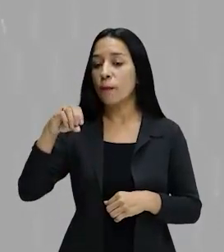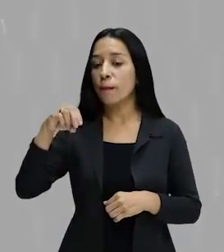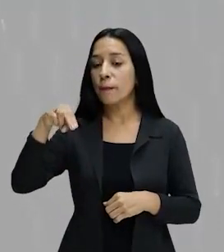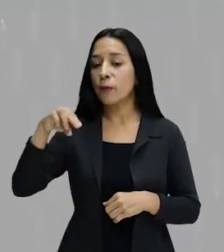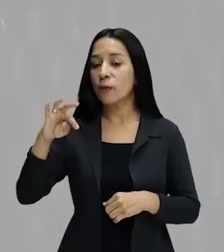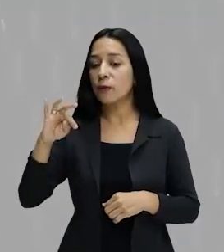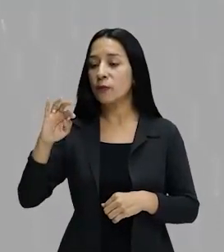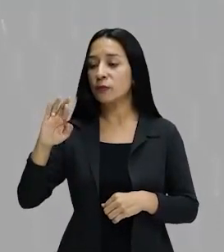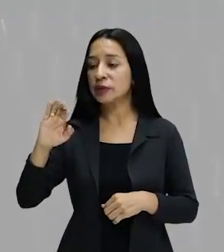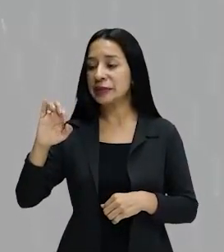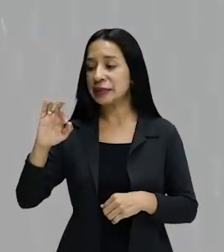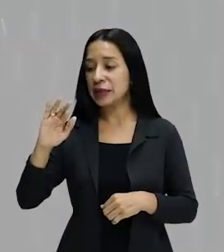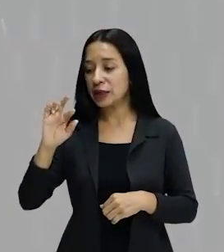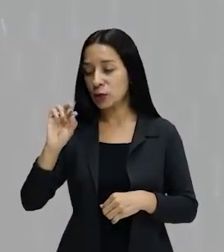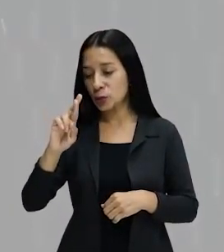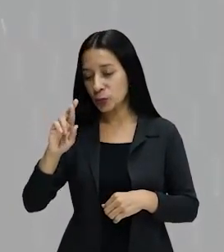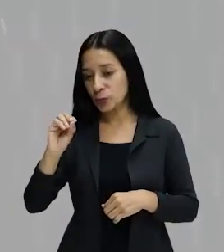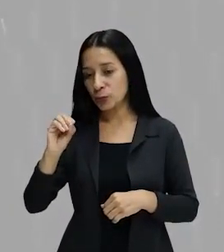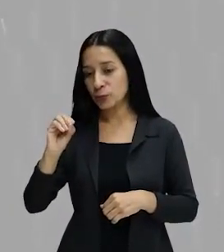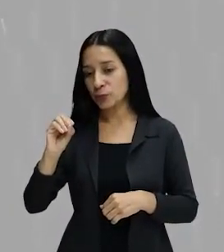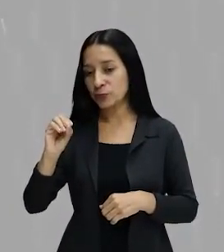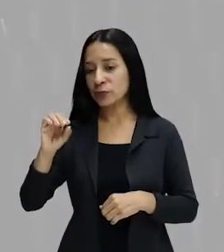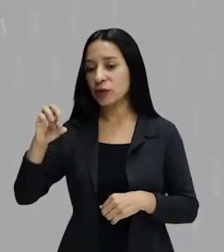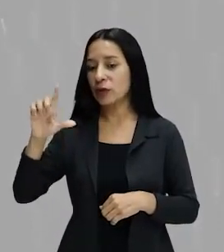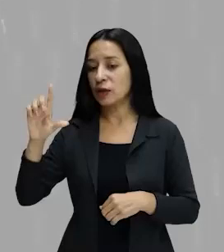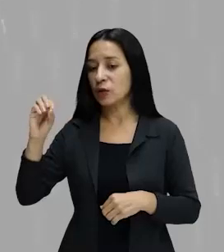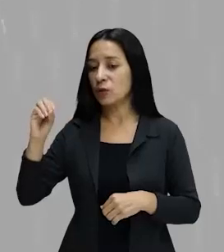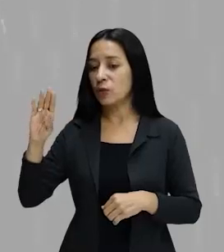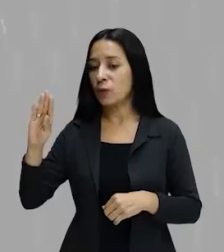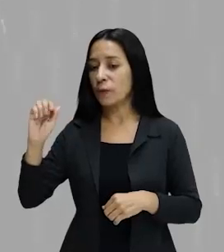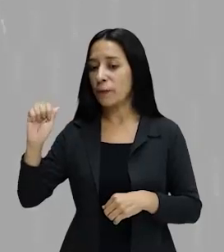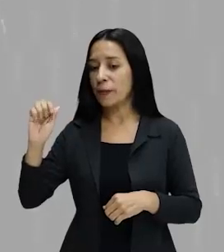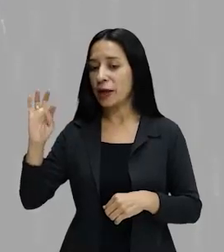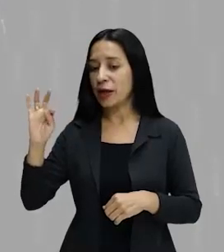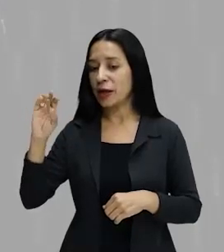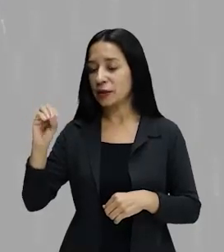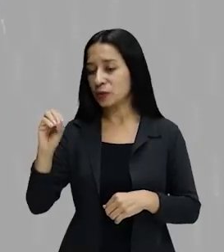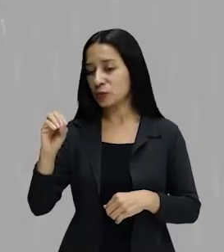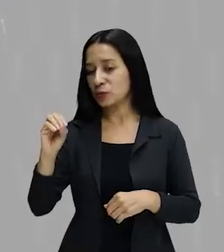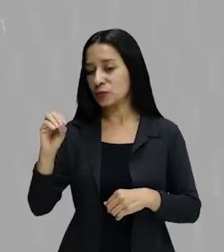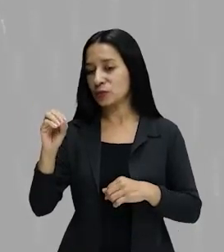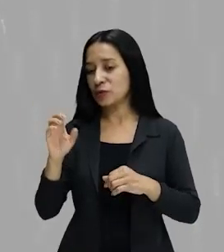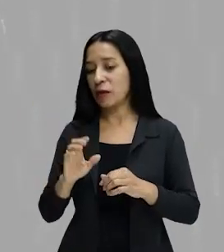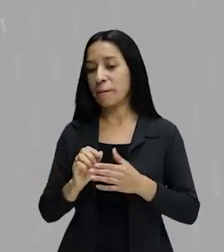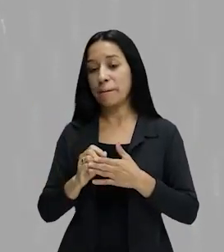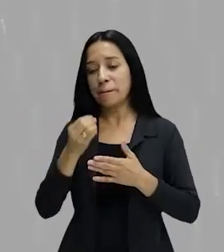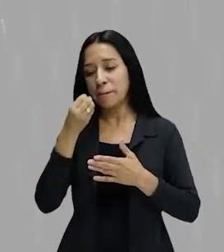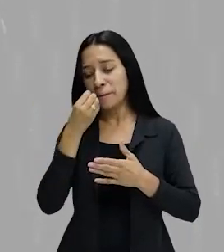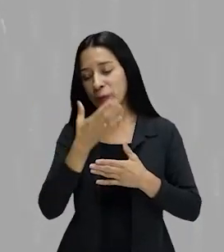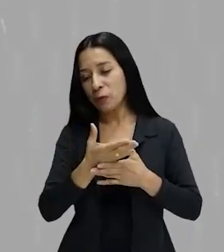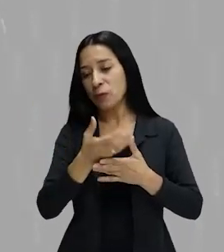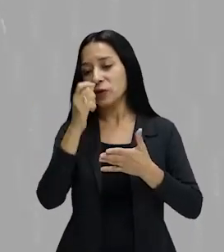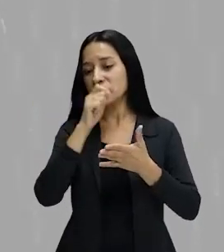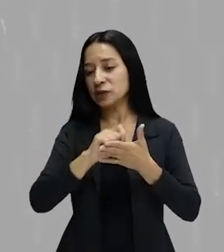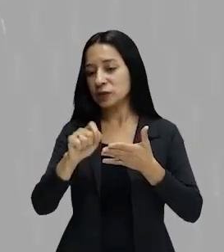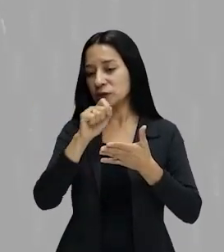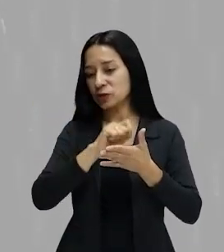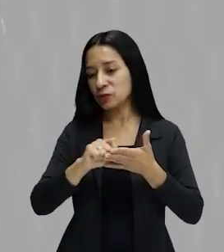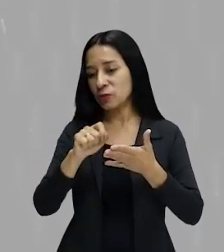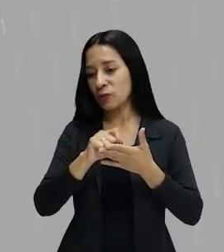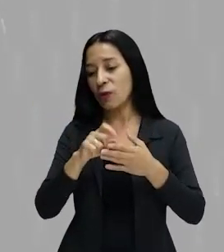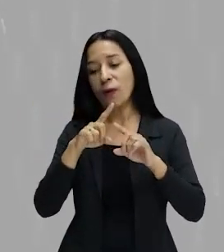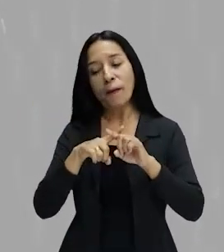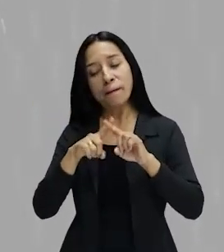como um grande escritor, como alguém contribuidor da nossa literatura moderna. Aí vai e não